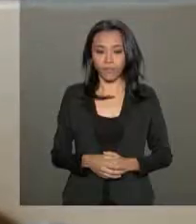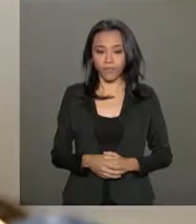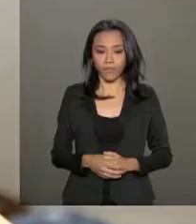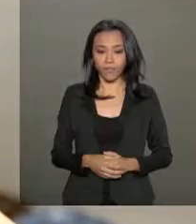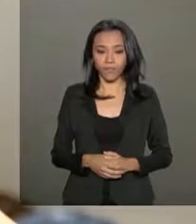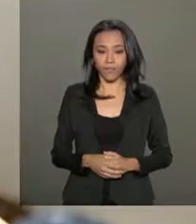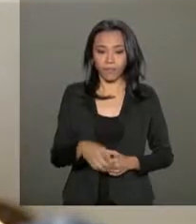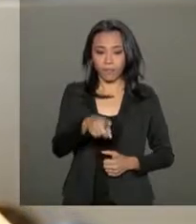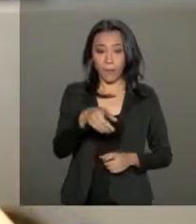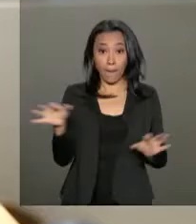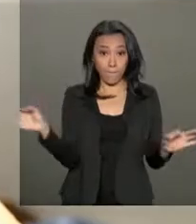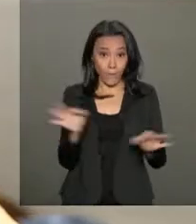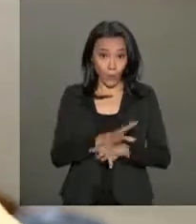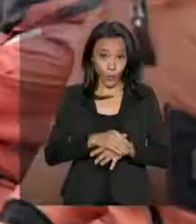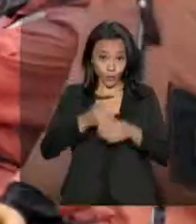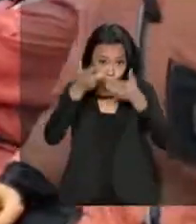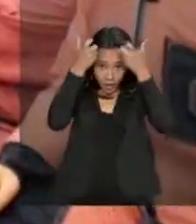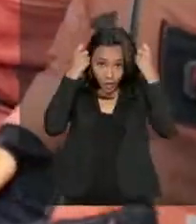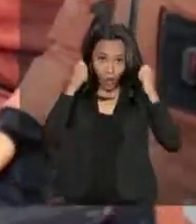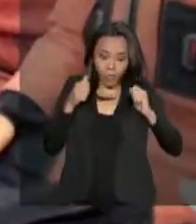Pronto para a coleta de algas.